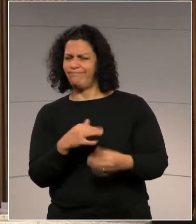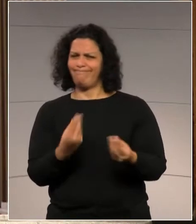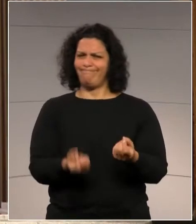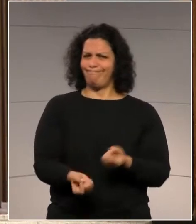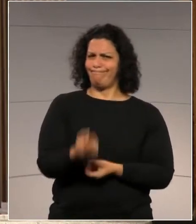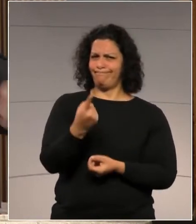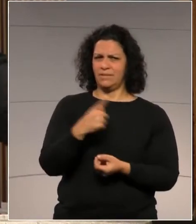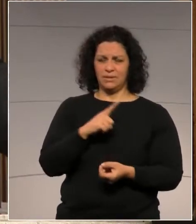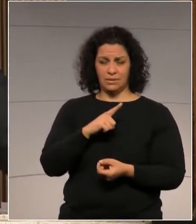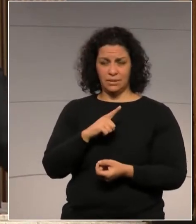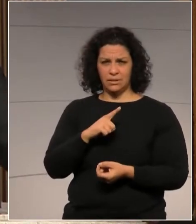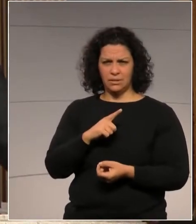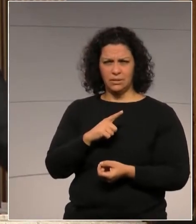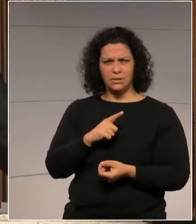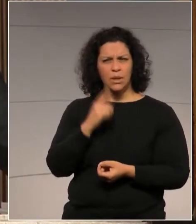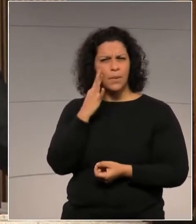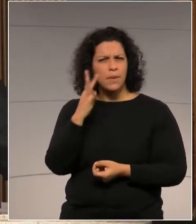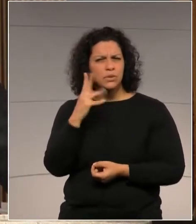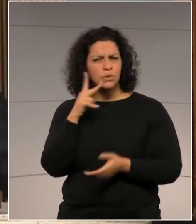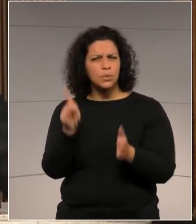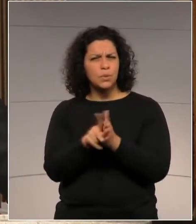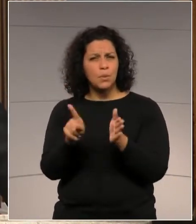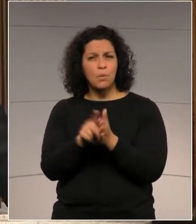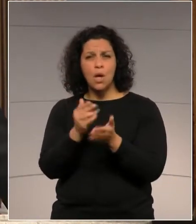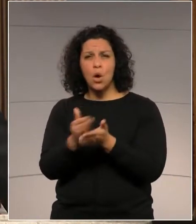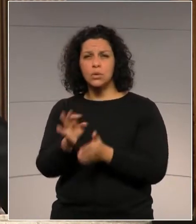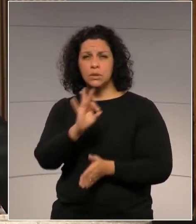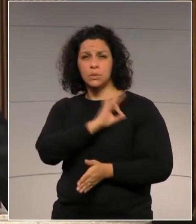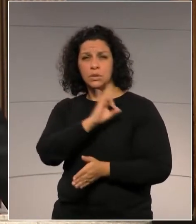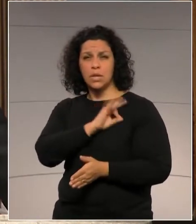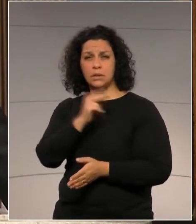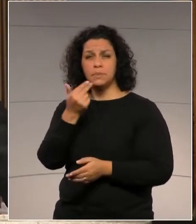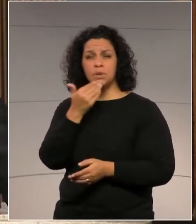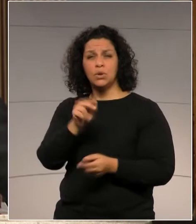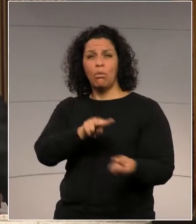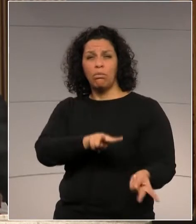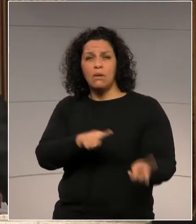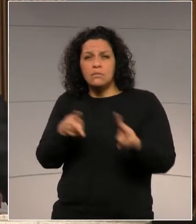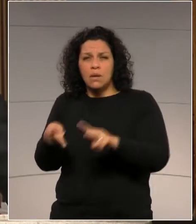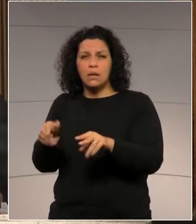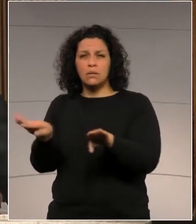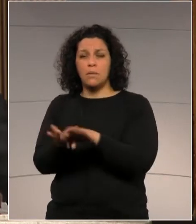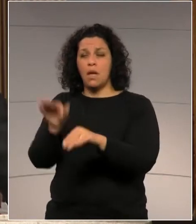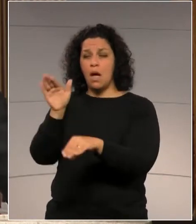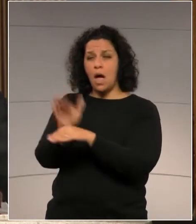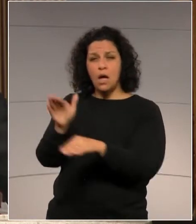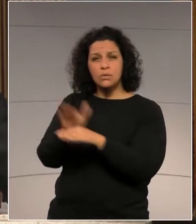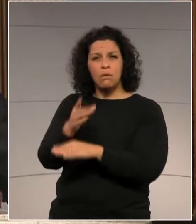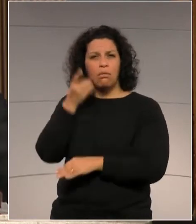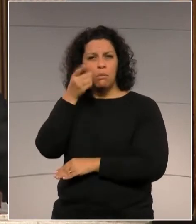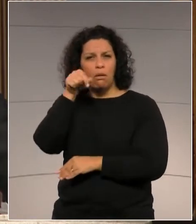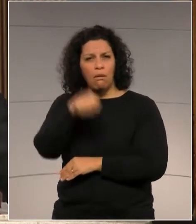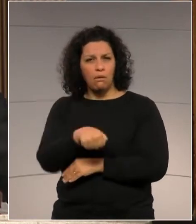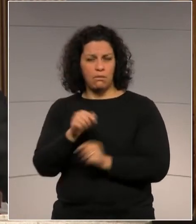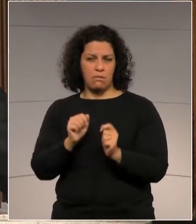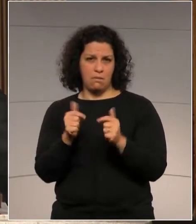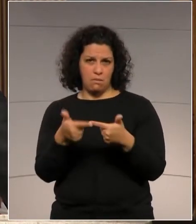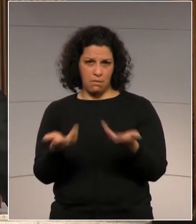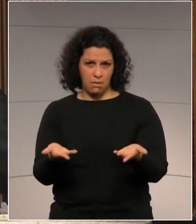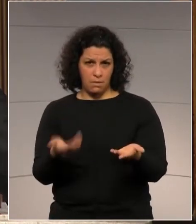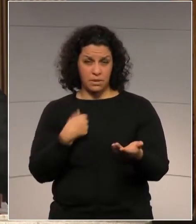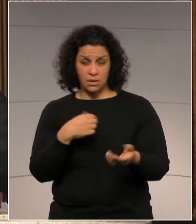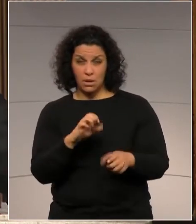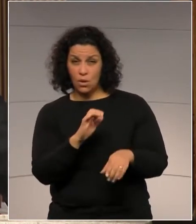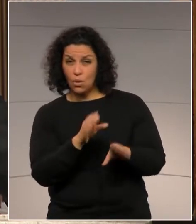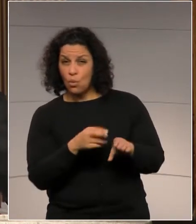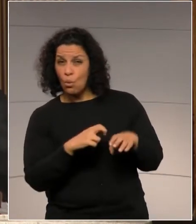imagino o que diriam aqueles policiais que pediram transferência e ajuda de deputados aqui nessa casa se o